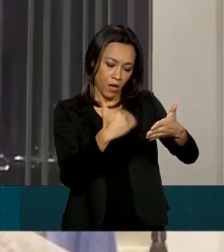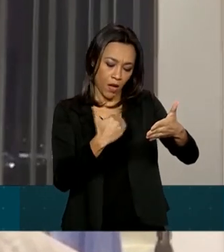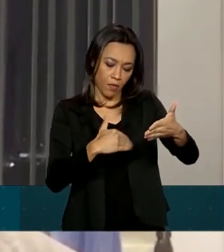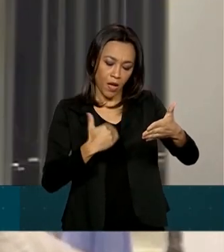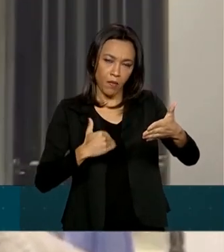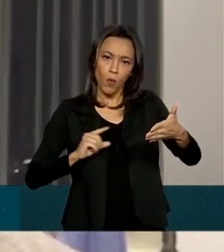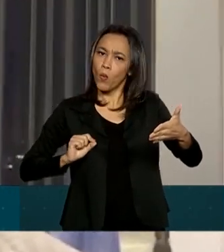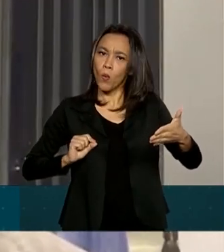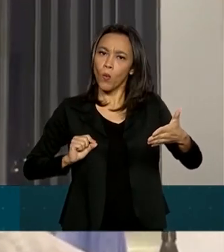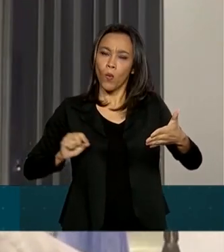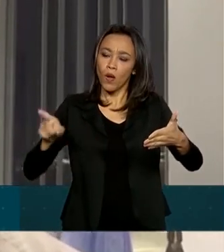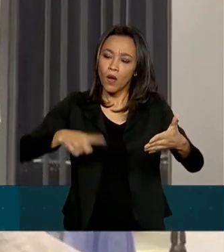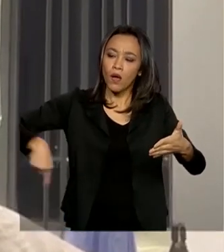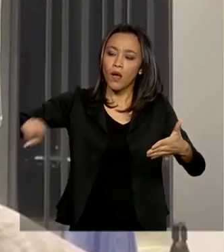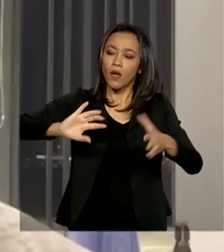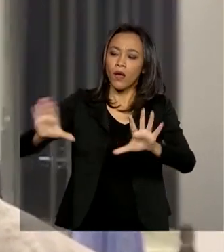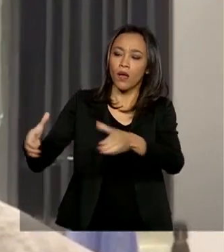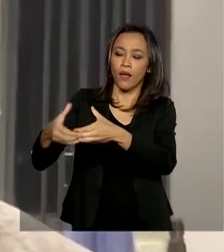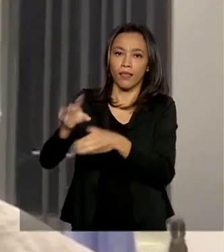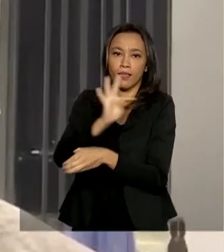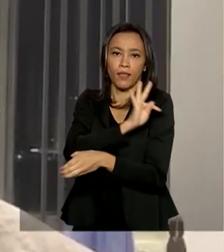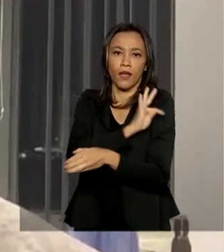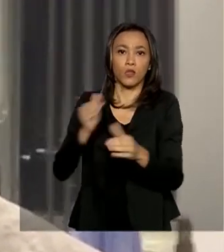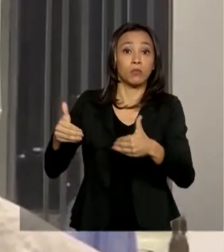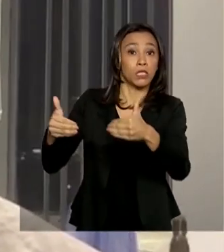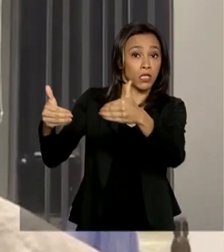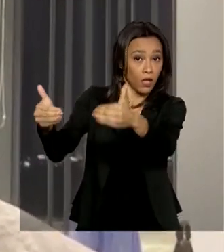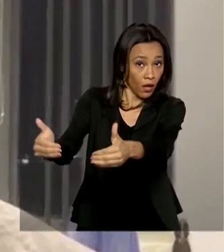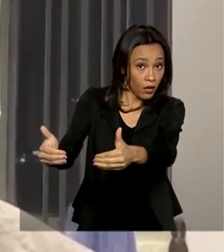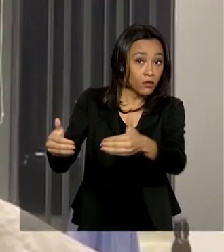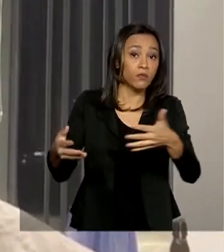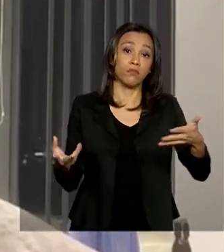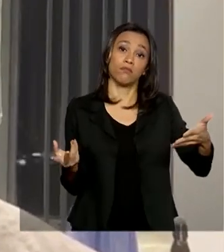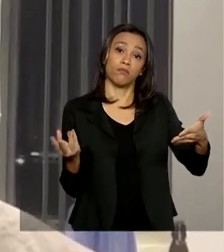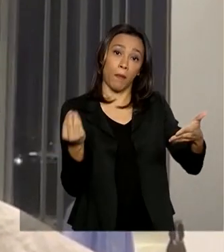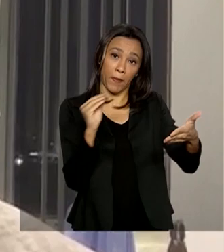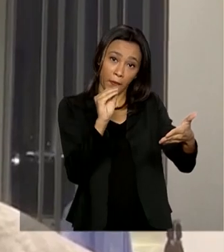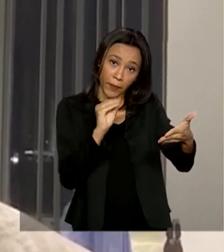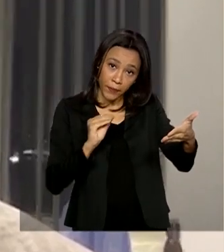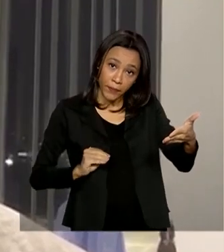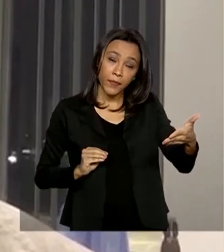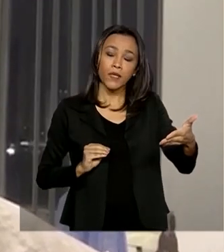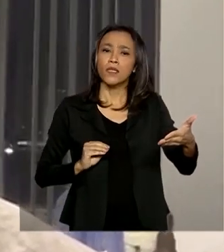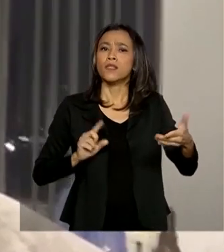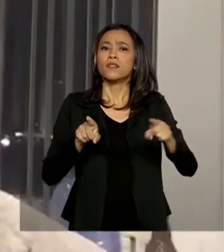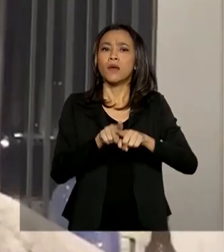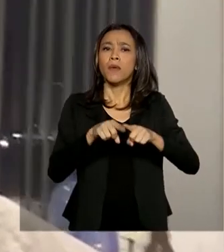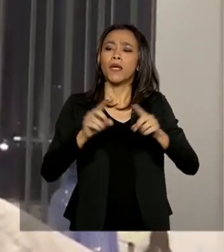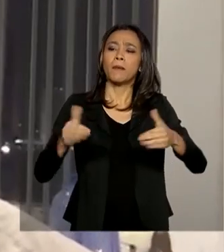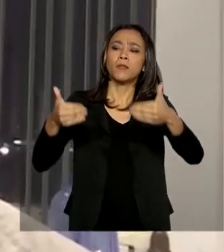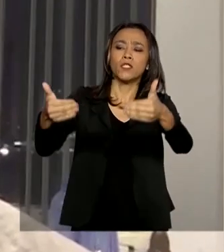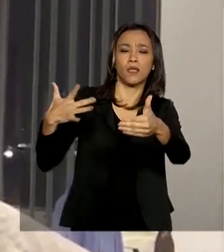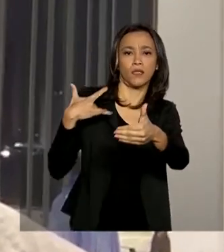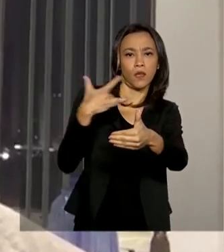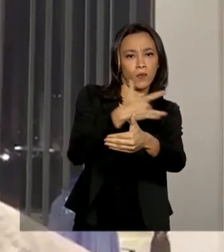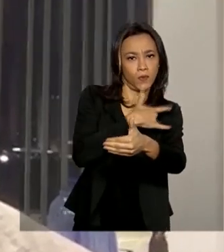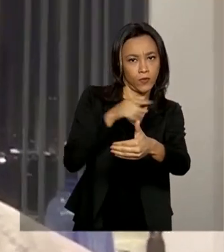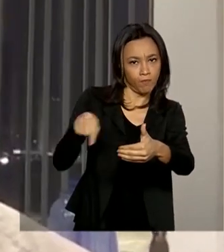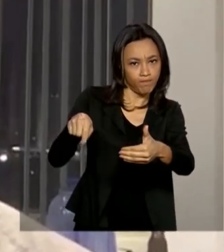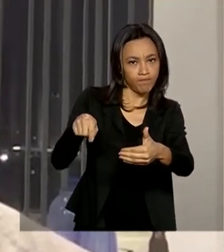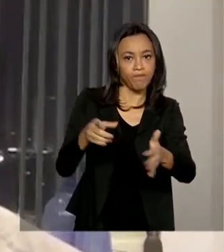conjunto entre técnicos dos ministérios envolvidos na CAMEX, aos quais se juntaram o Ministério da Saúde